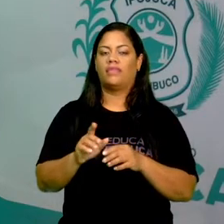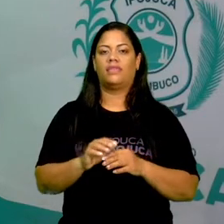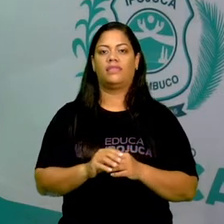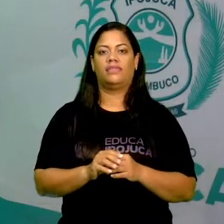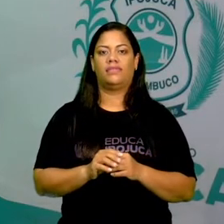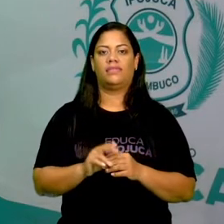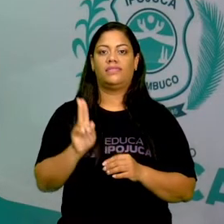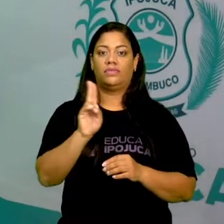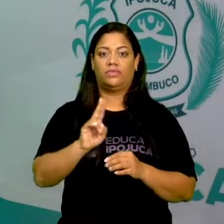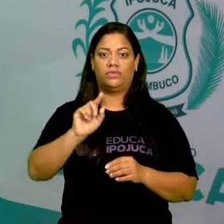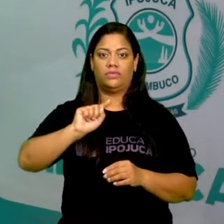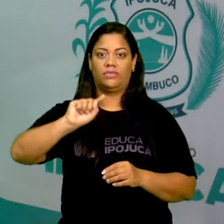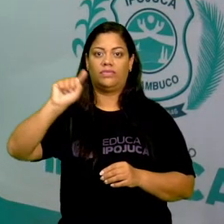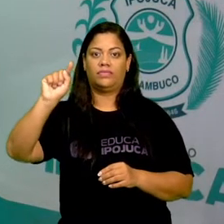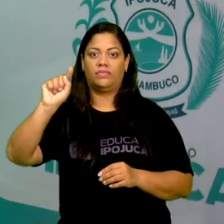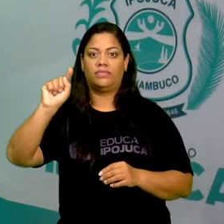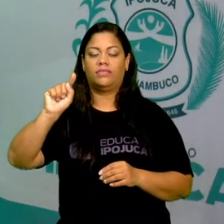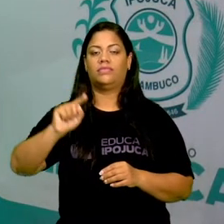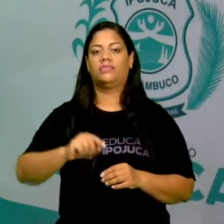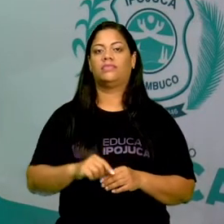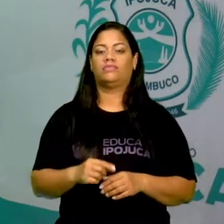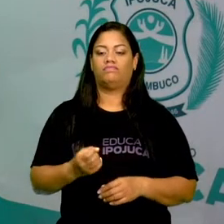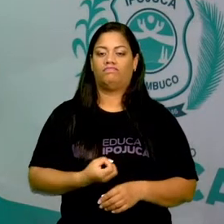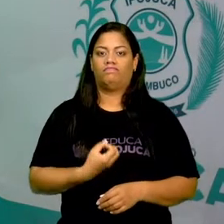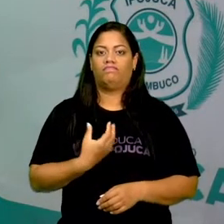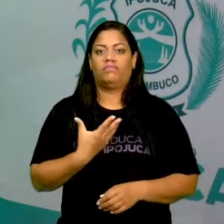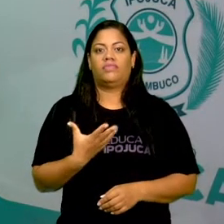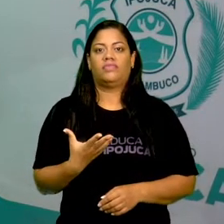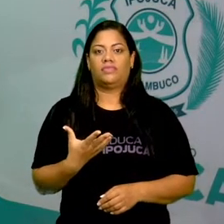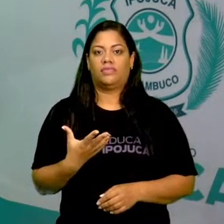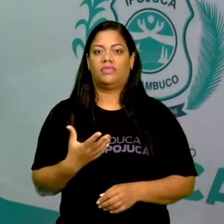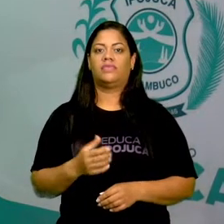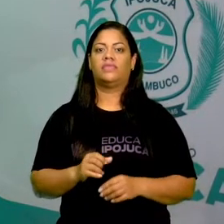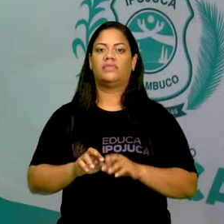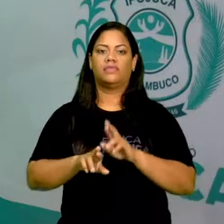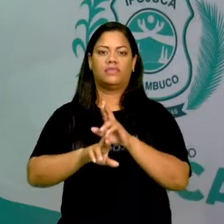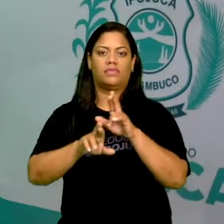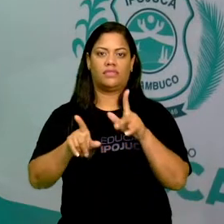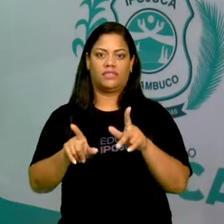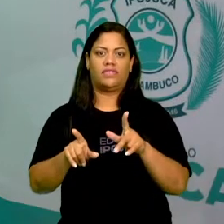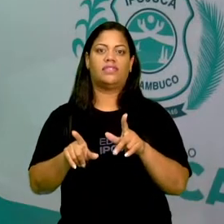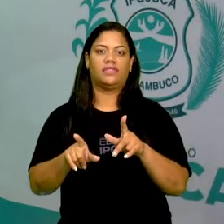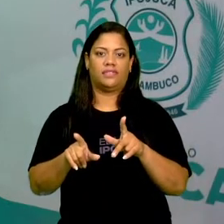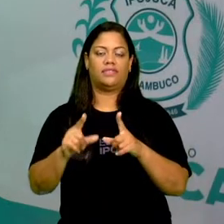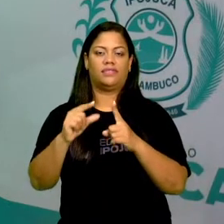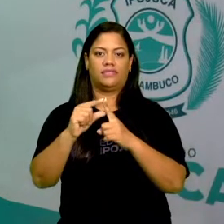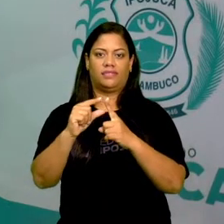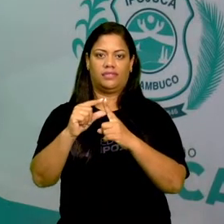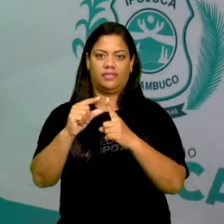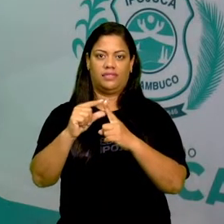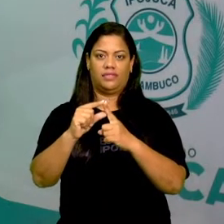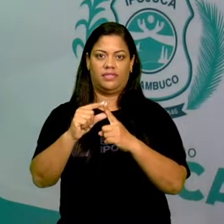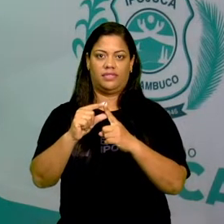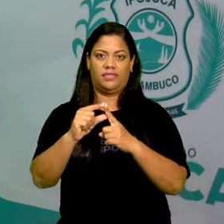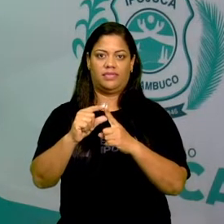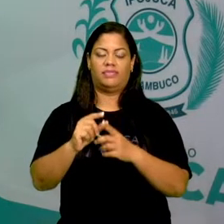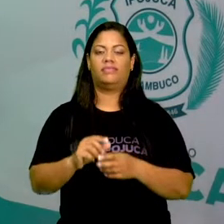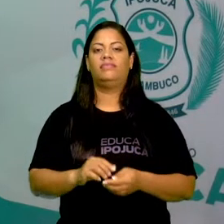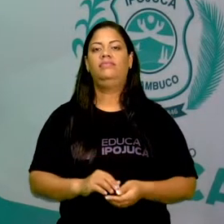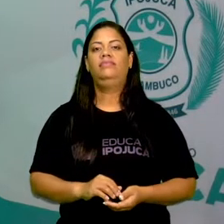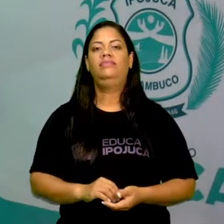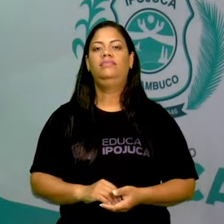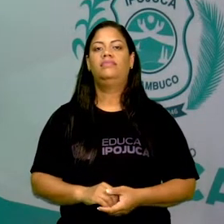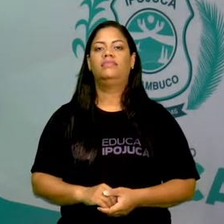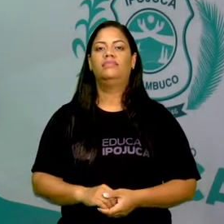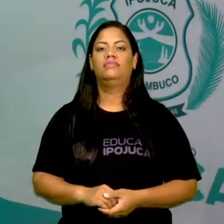acento agudo dá uma tonicidade diferente da palavra babá,